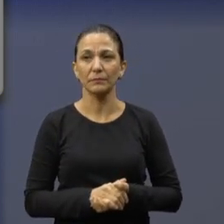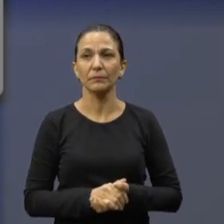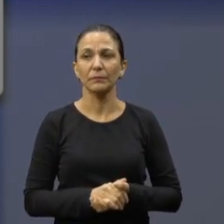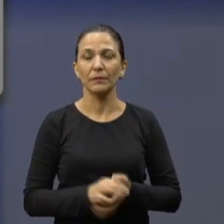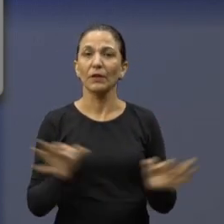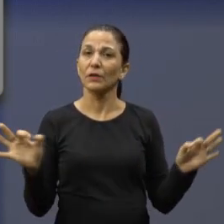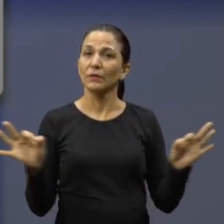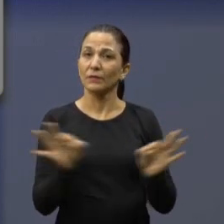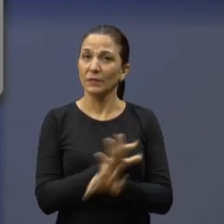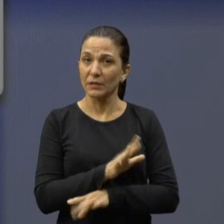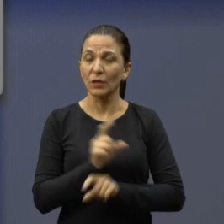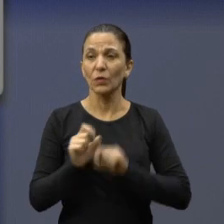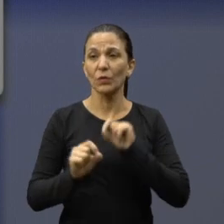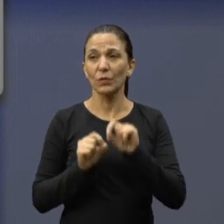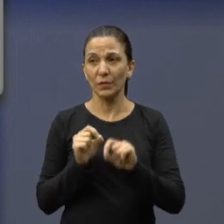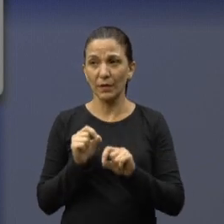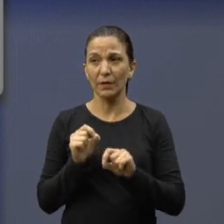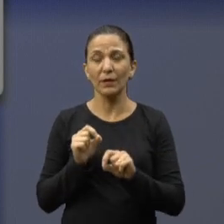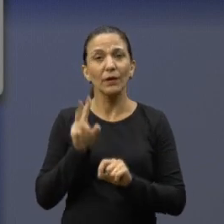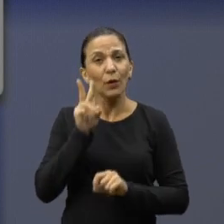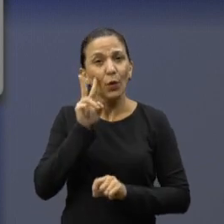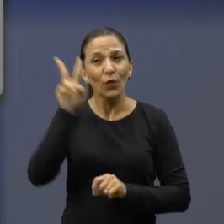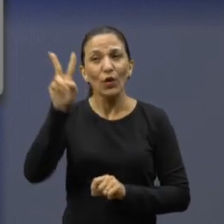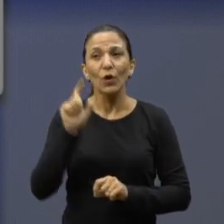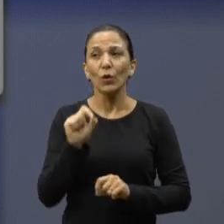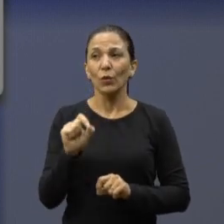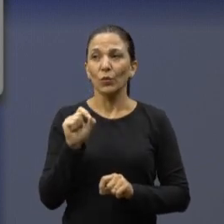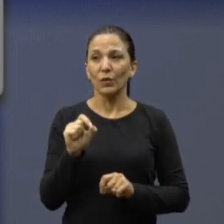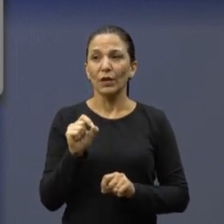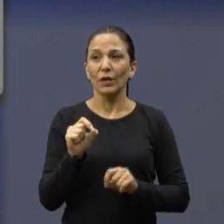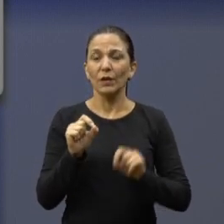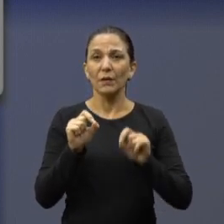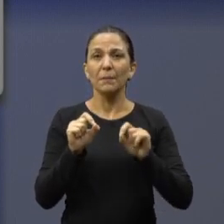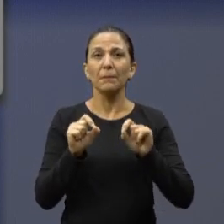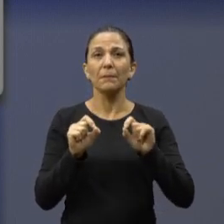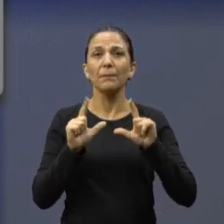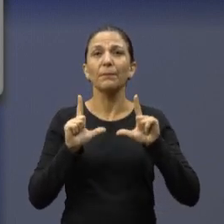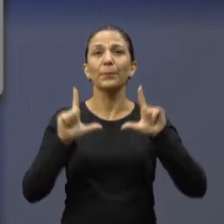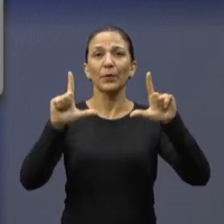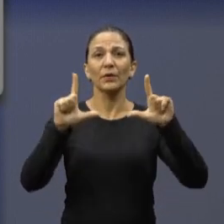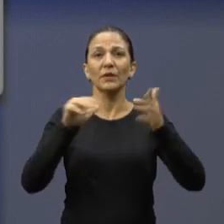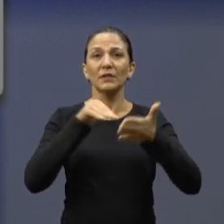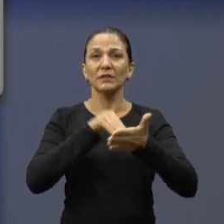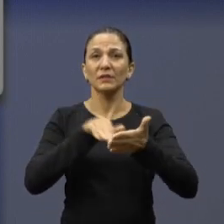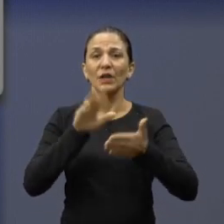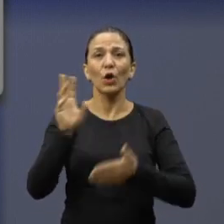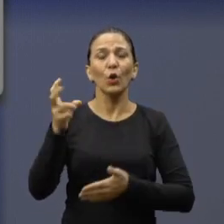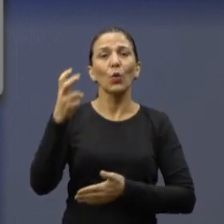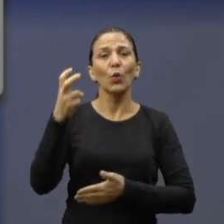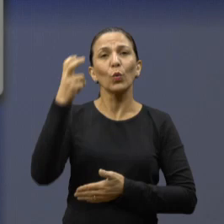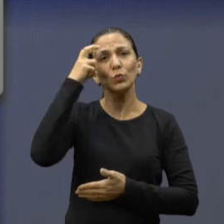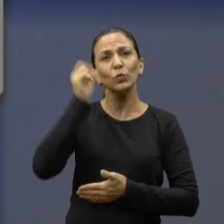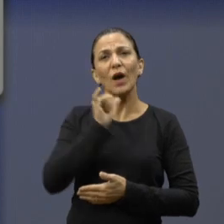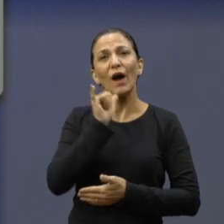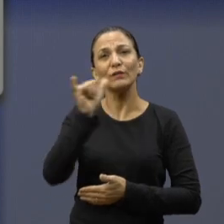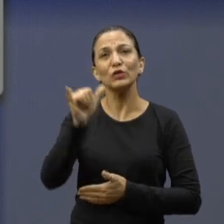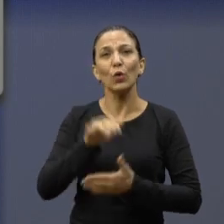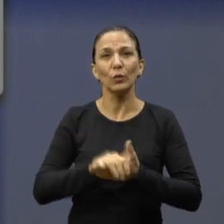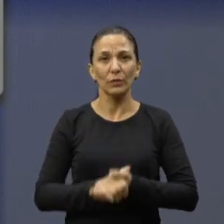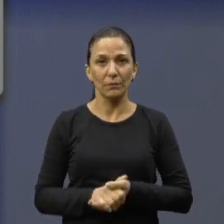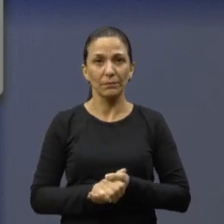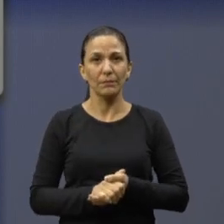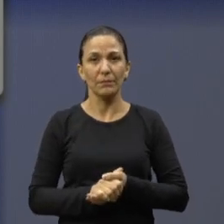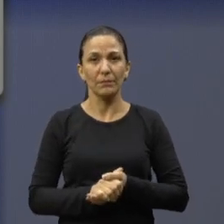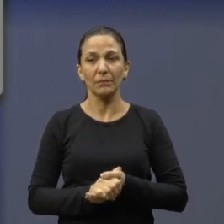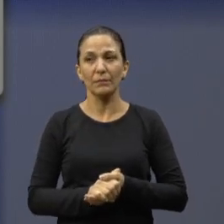finalizar, em uma das portas, deparei com um comunicado assinado pela Secretária da Cultura, dizendo que todas as